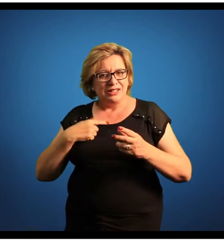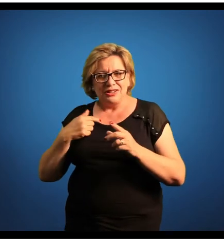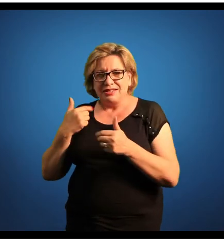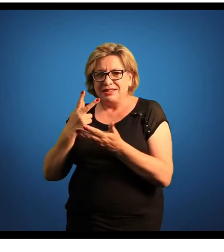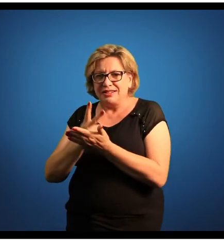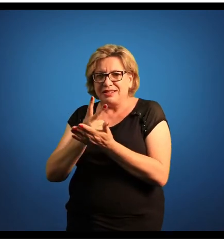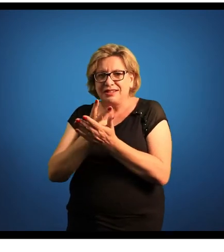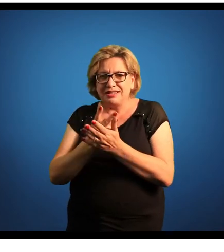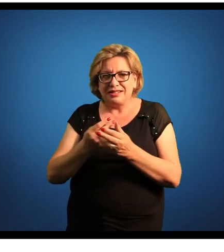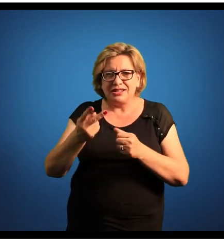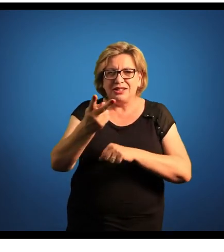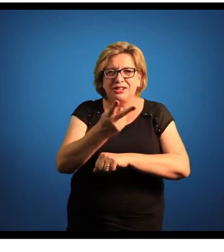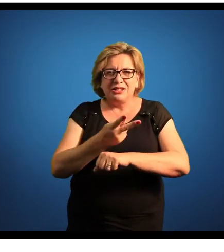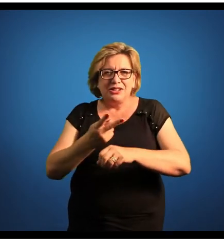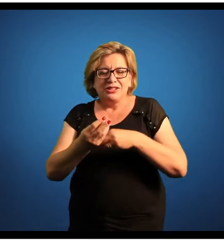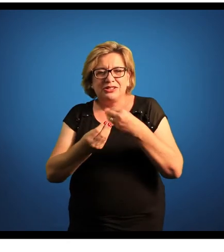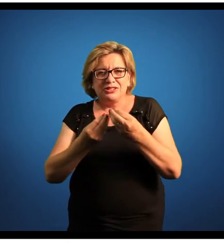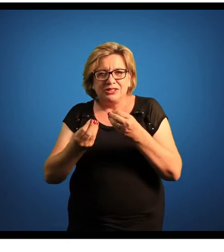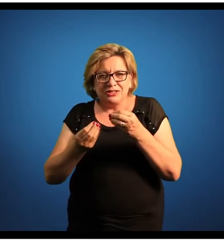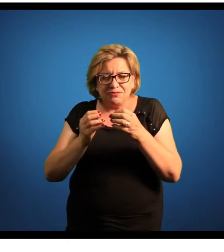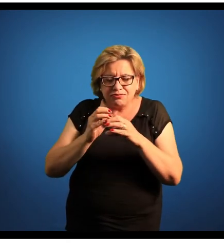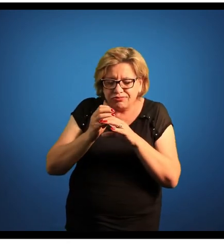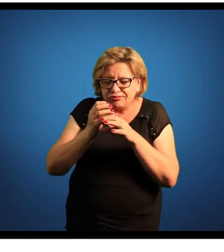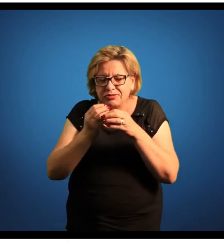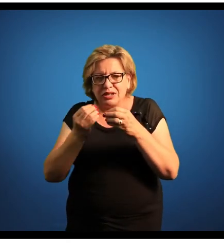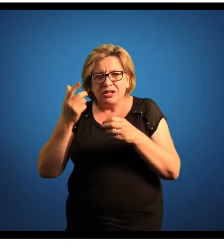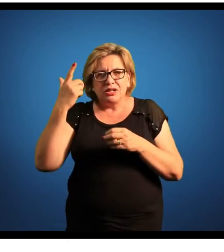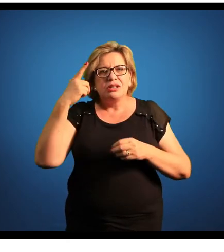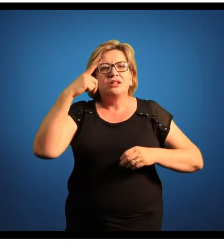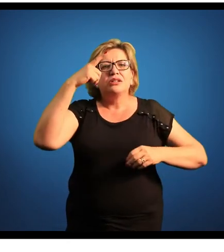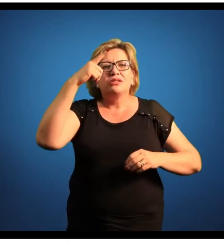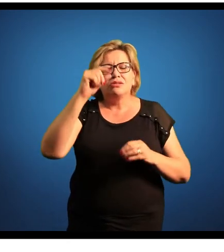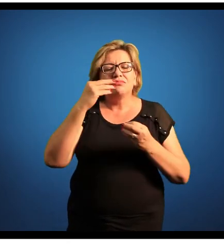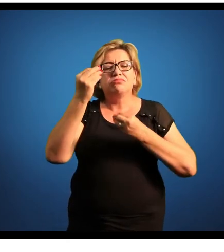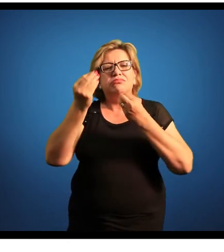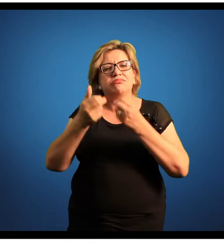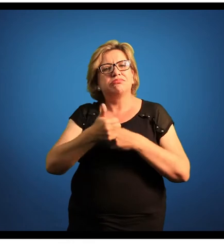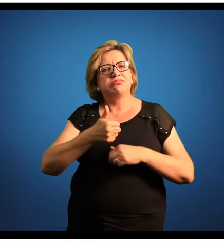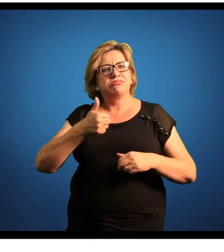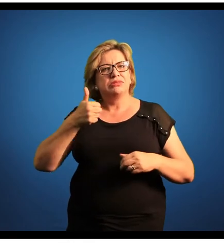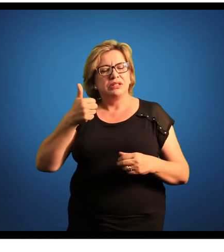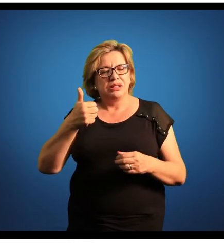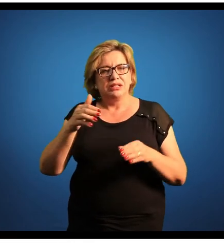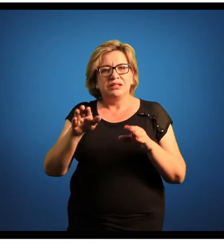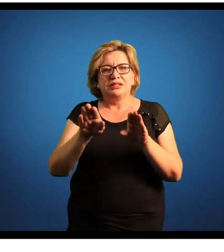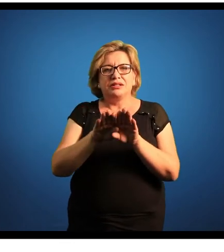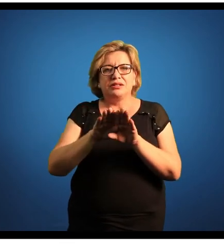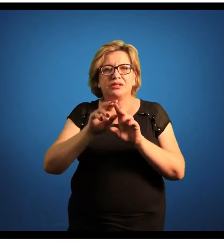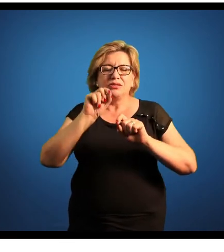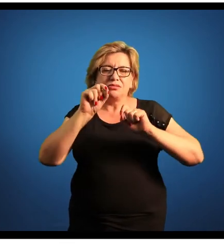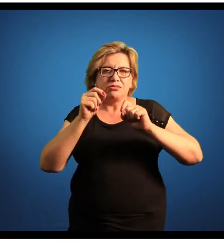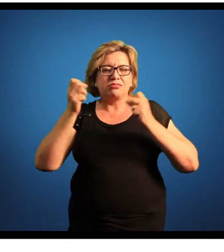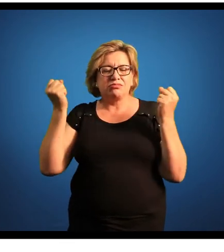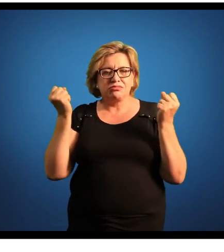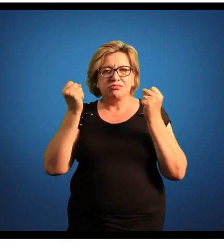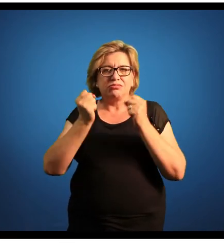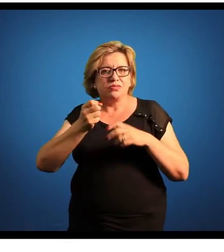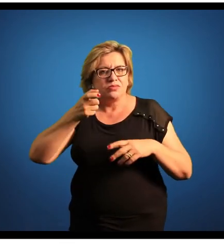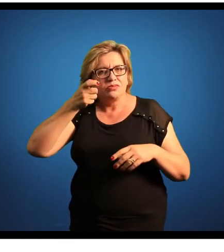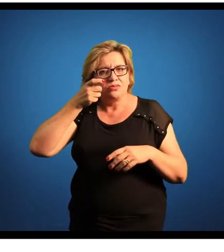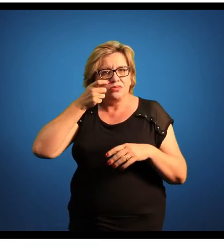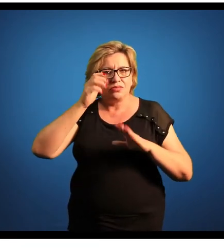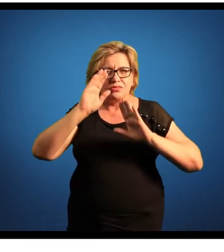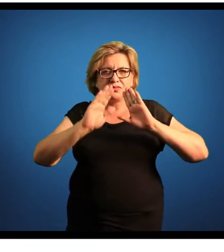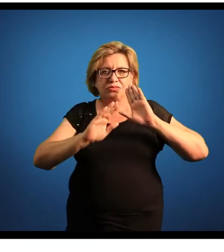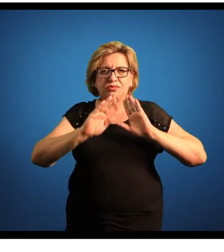correndo a placa de Petri embaixo da lupa tentando conseguir as melhores imagens. Outra coisa que a gente consegue observar em